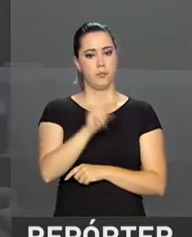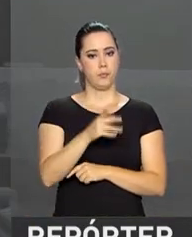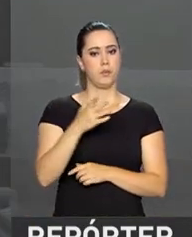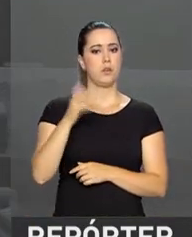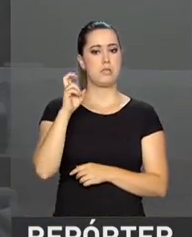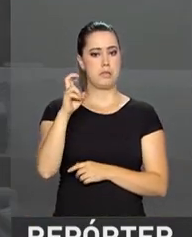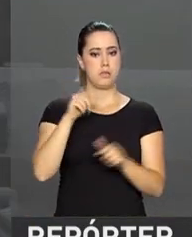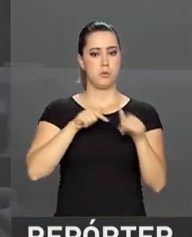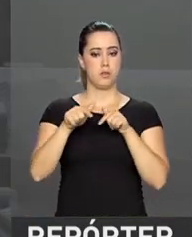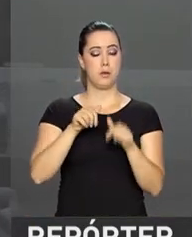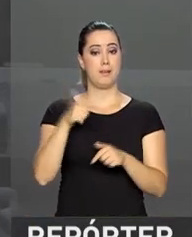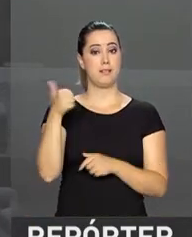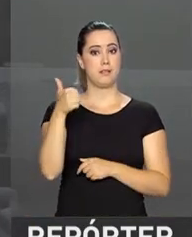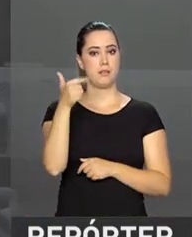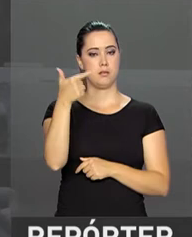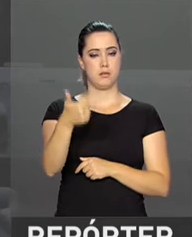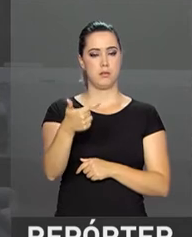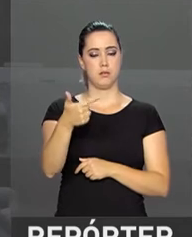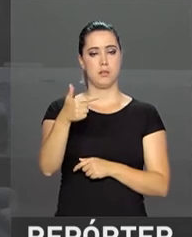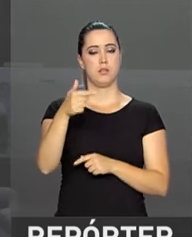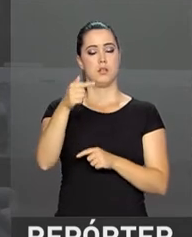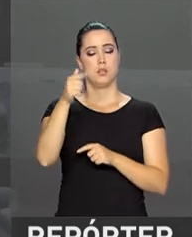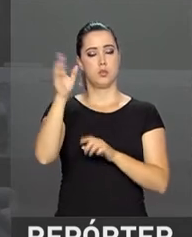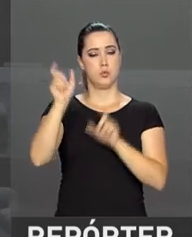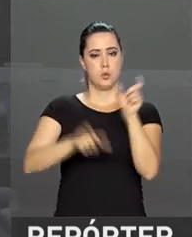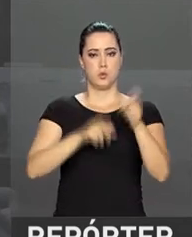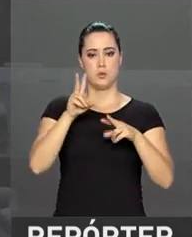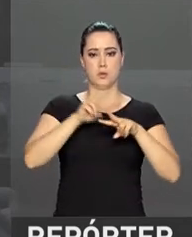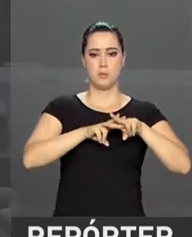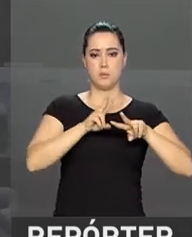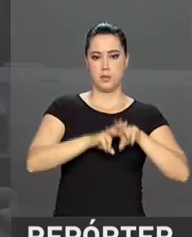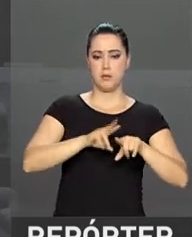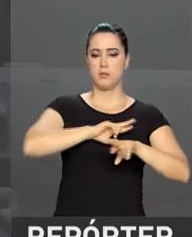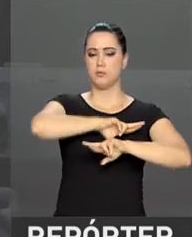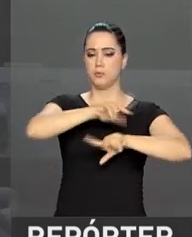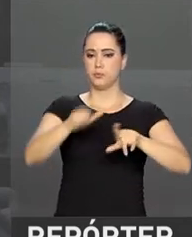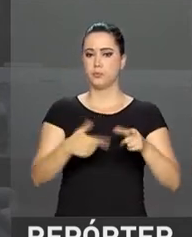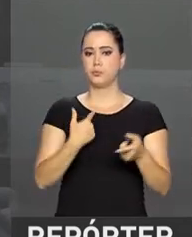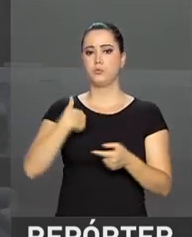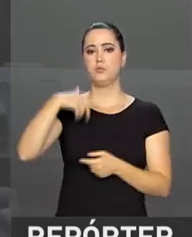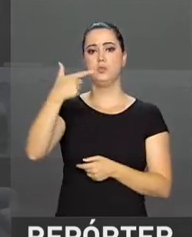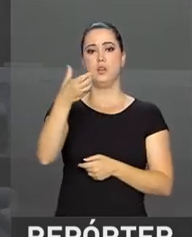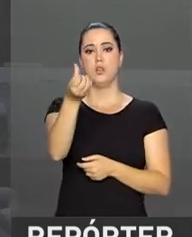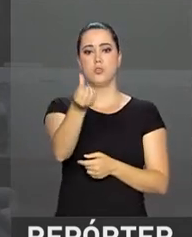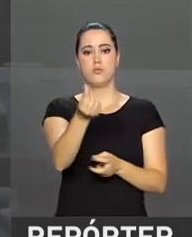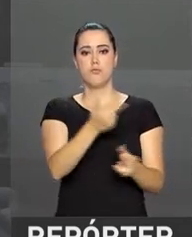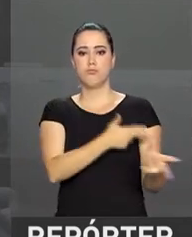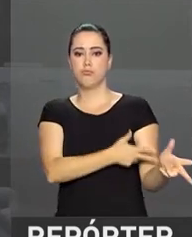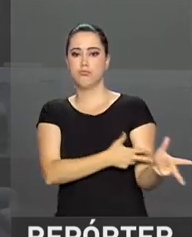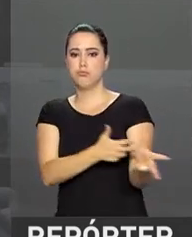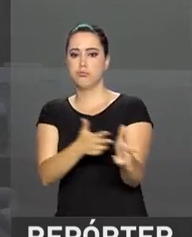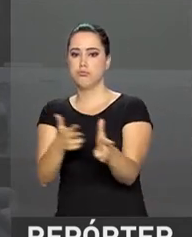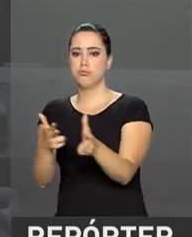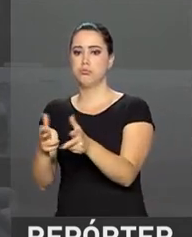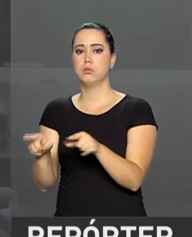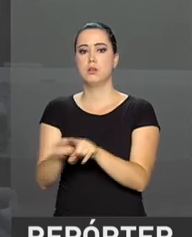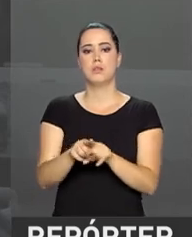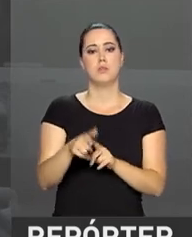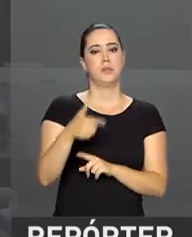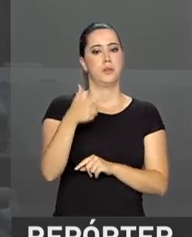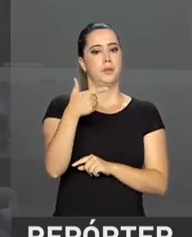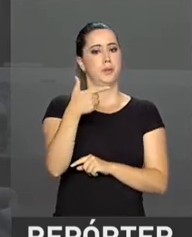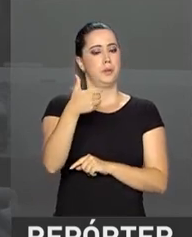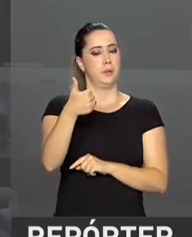117 presos e seis menores apreendidos. Foram achados 26 fuzis, 19 pistolas, 19